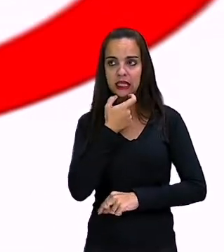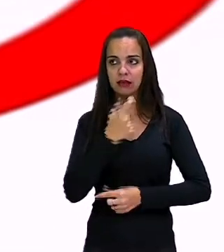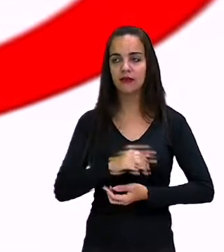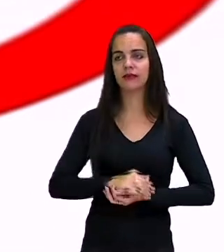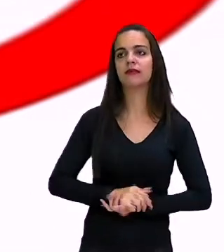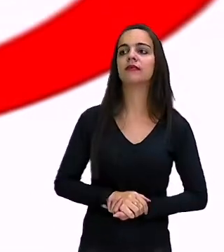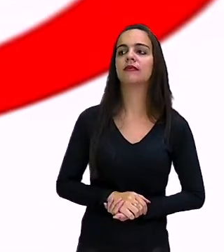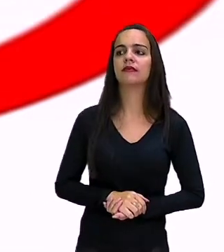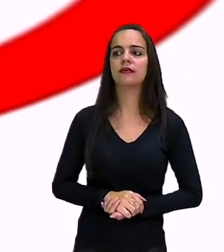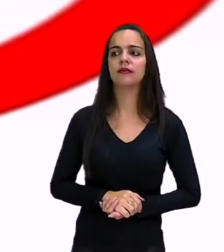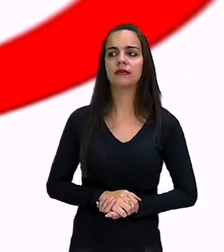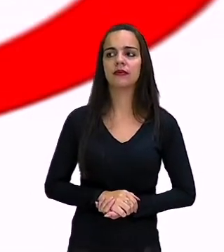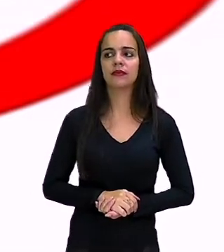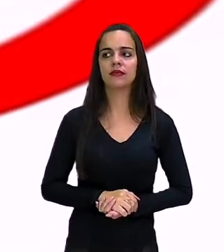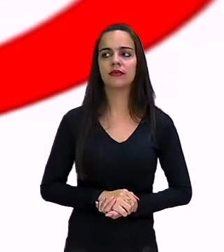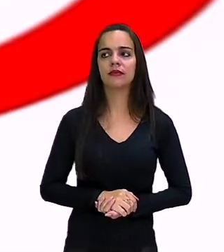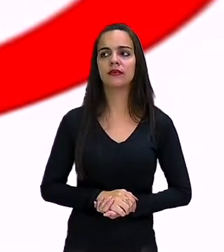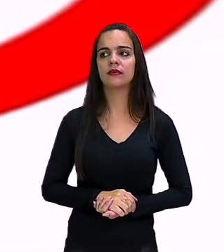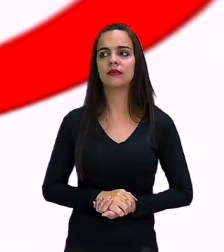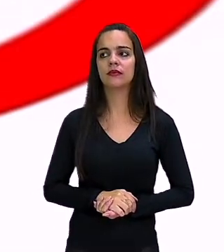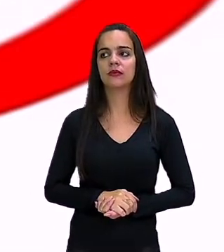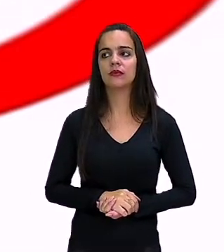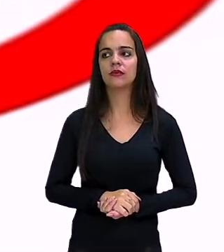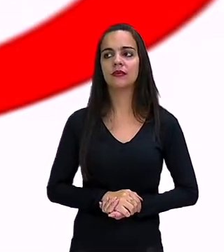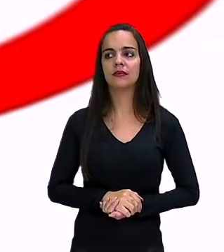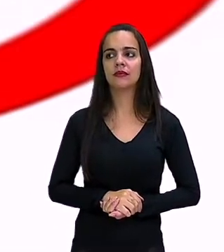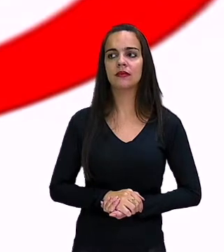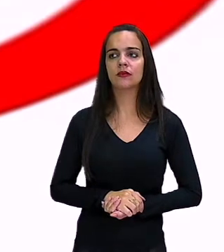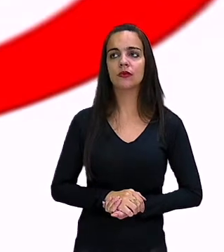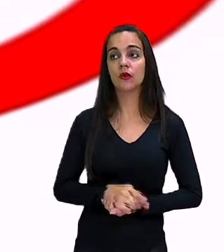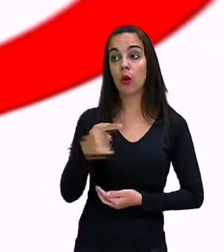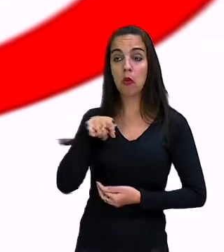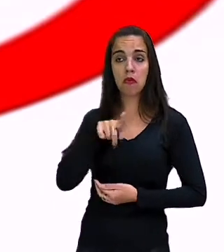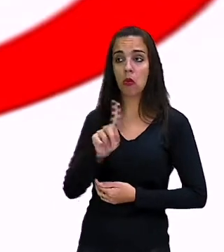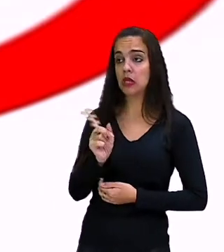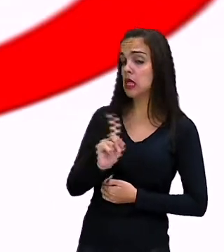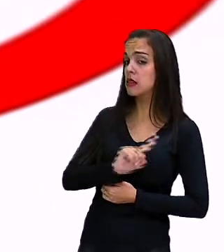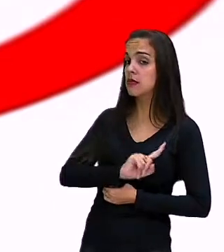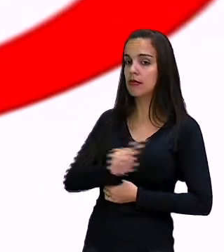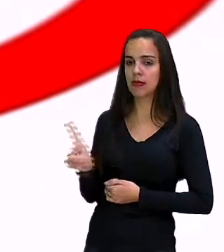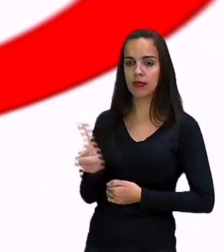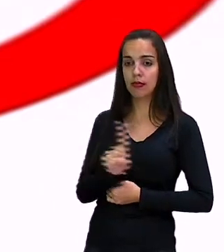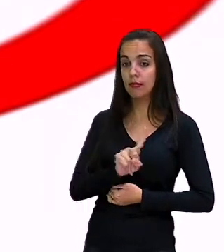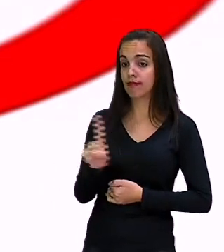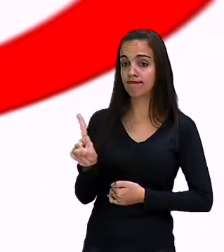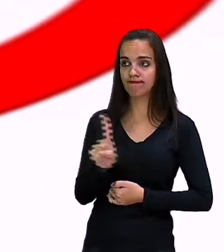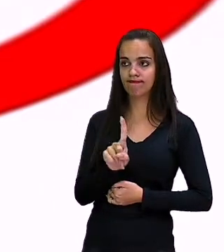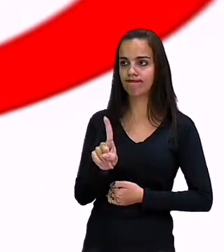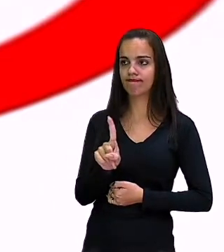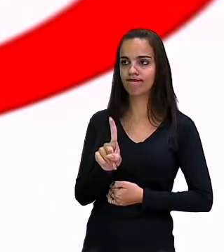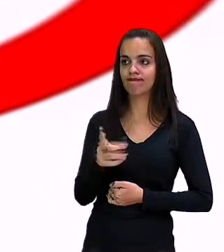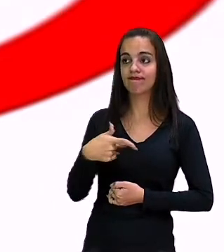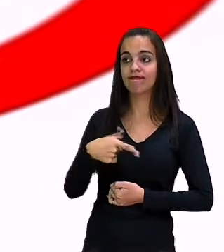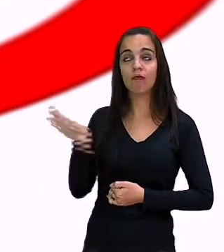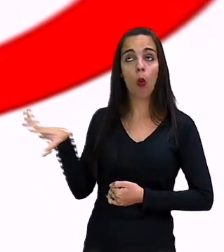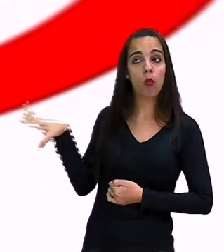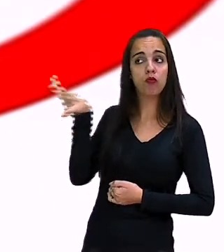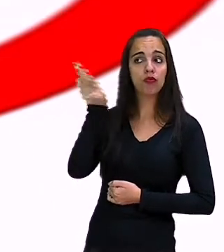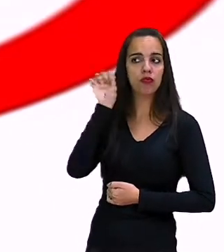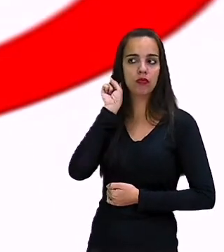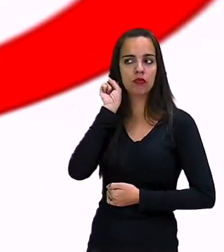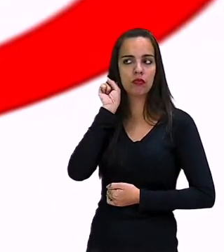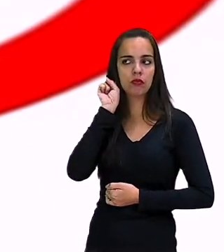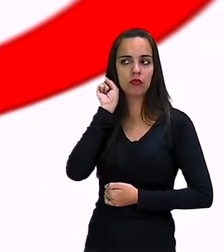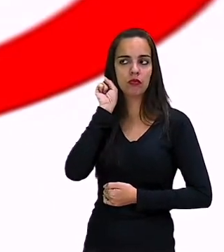dictate what is good for you. Você não deveria ouvir o que as pessoas